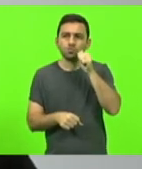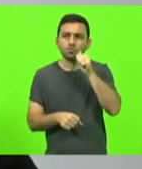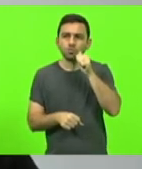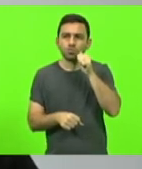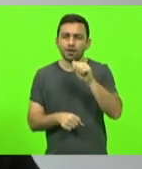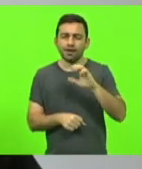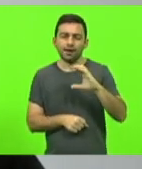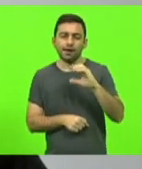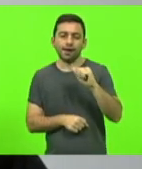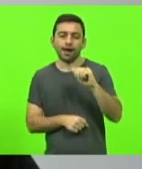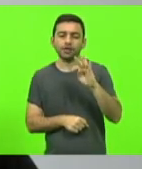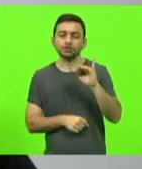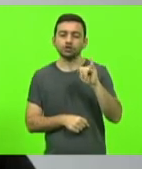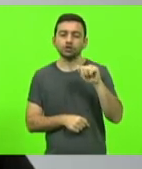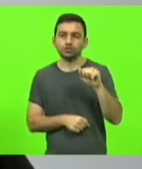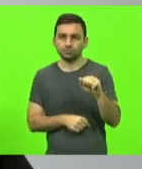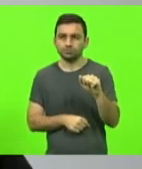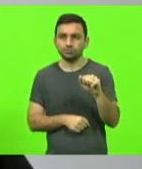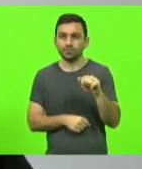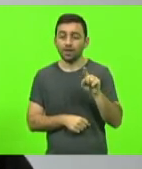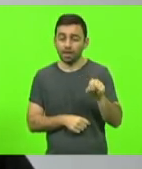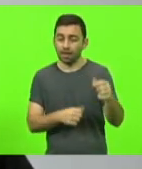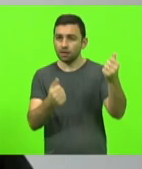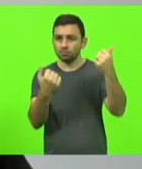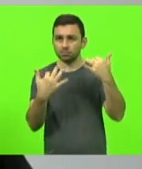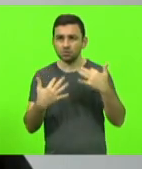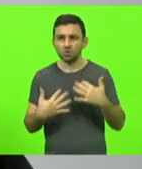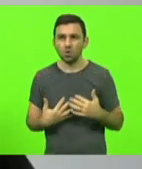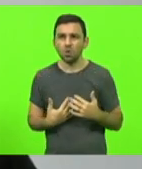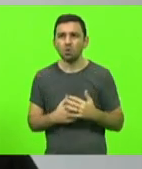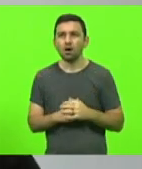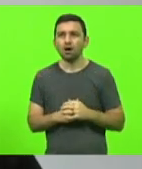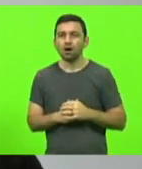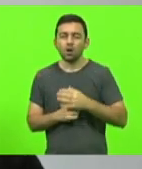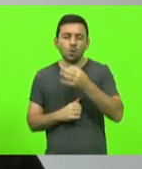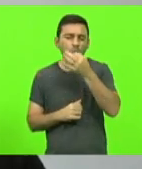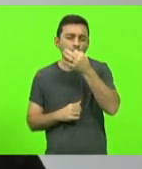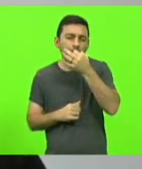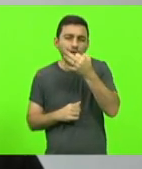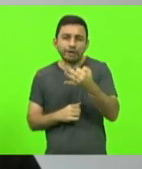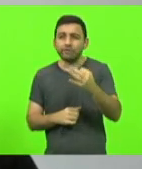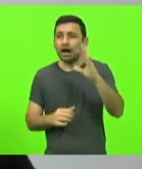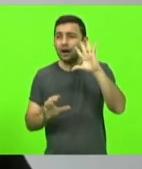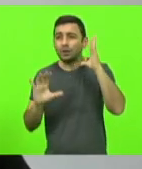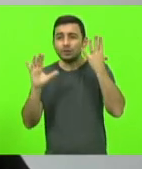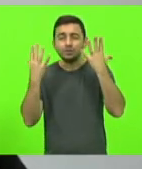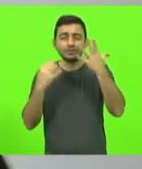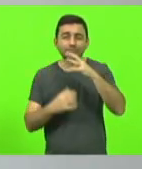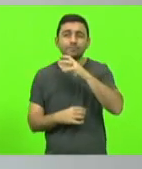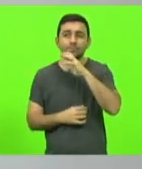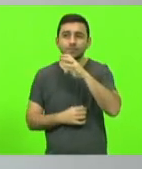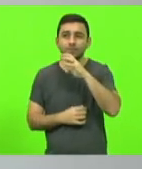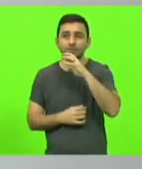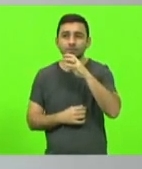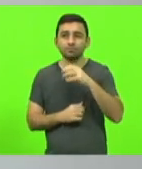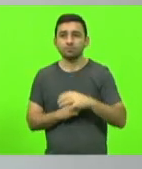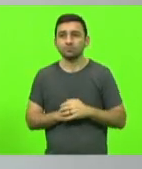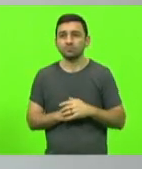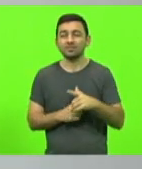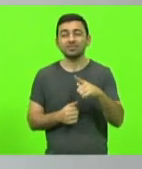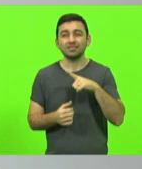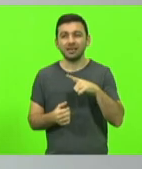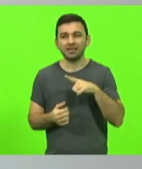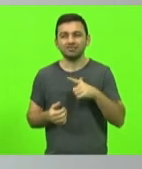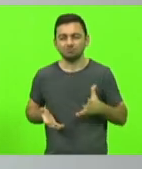Chubassi, e ela nos contou situações horrendas que acontecem com esses animais. Eles tinham estimulantes.